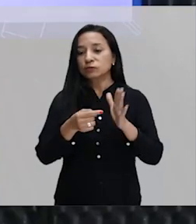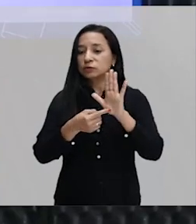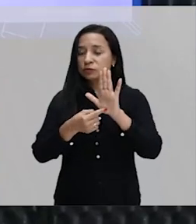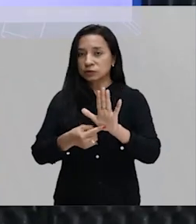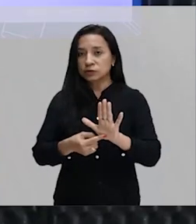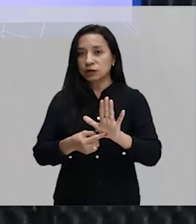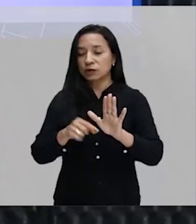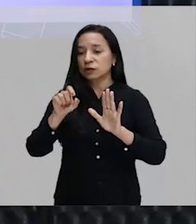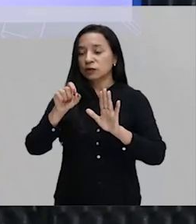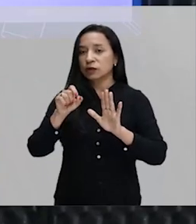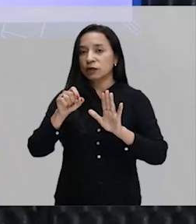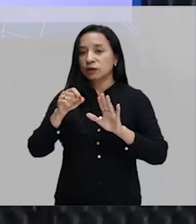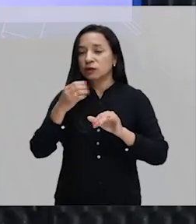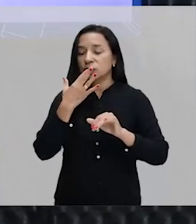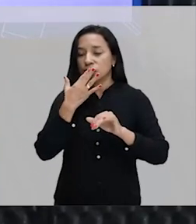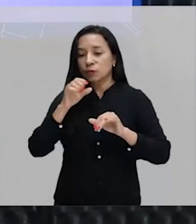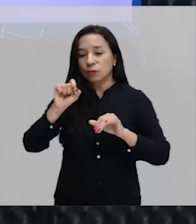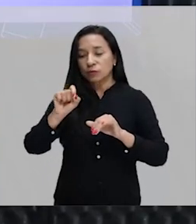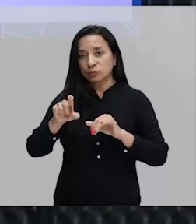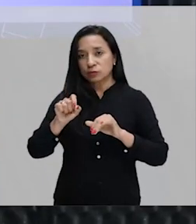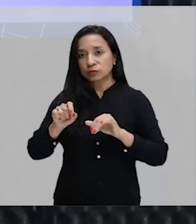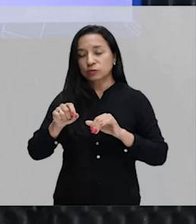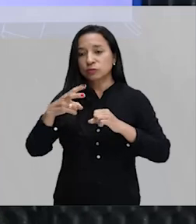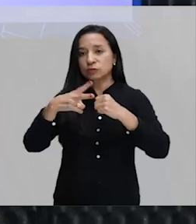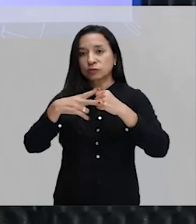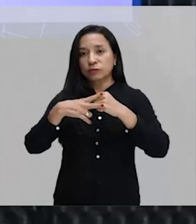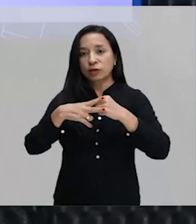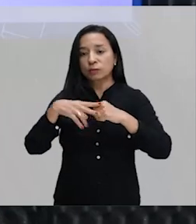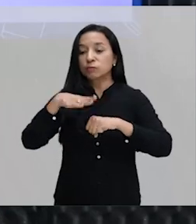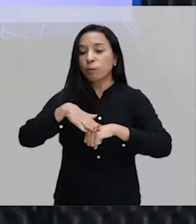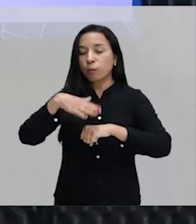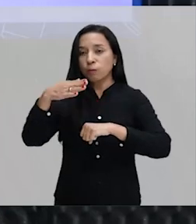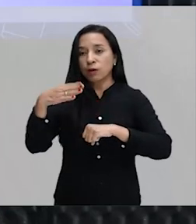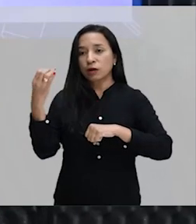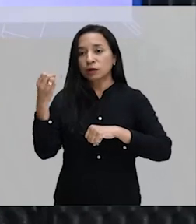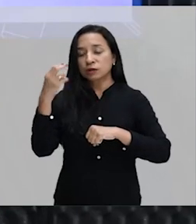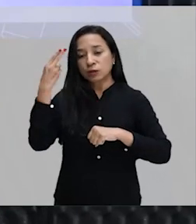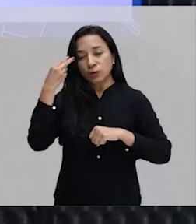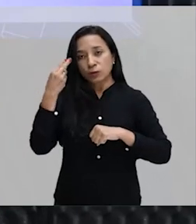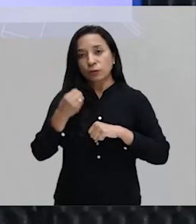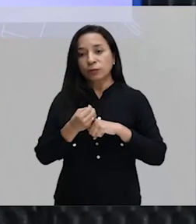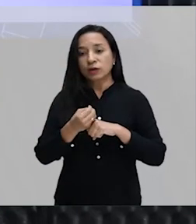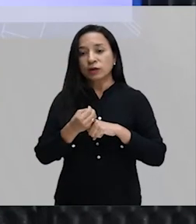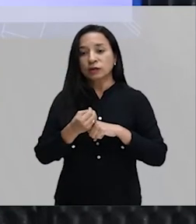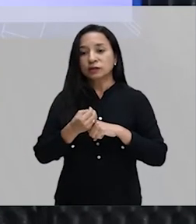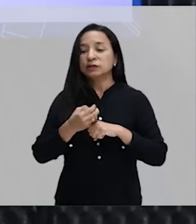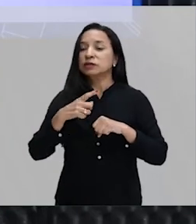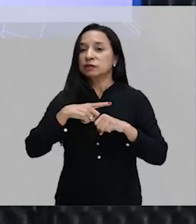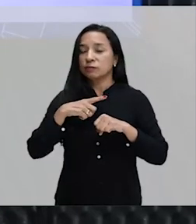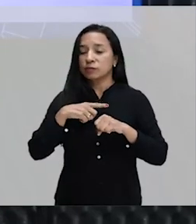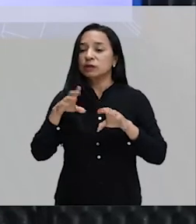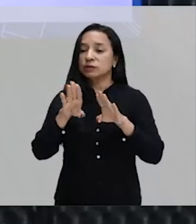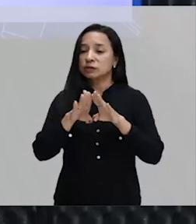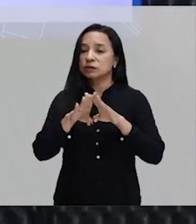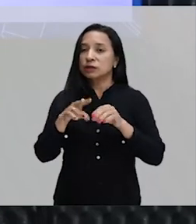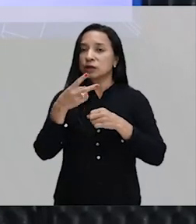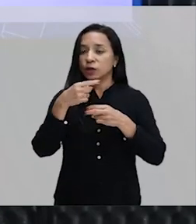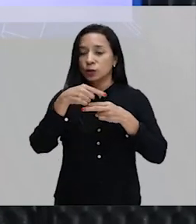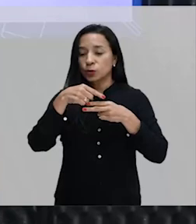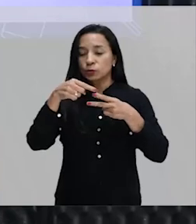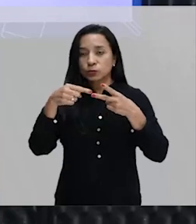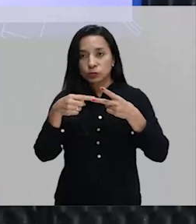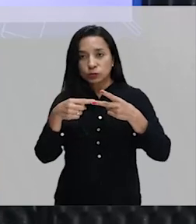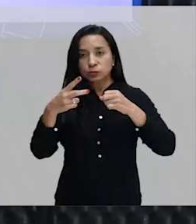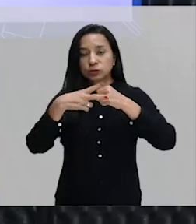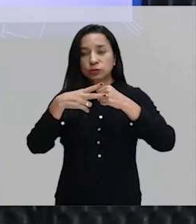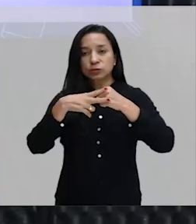aqui em azul, que são os verbos mais comuns, eu trouxe também para vocês mais dois verbos específicos para que a gente estude